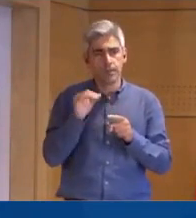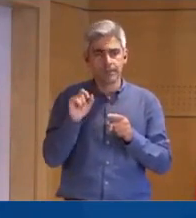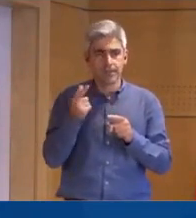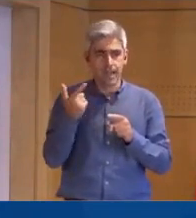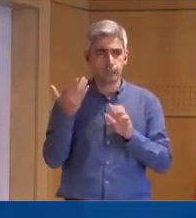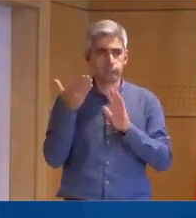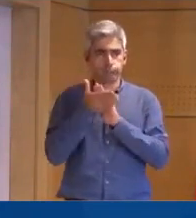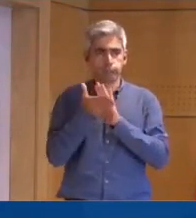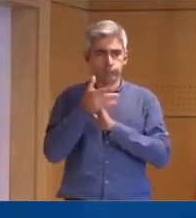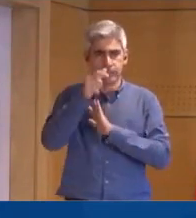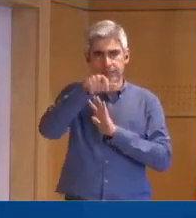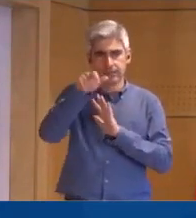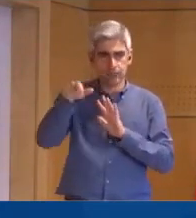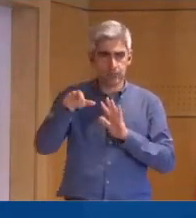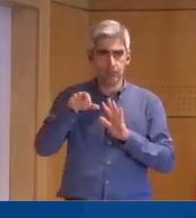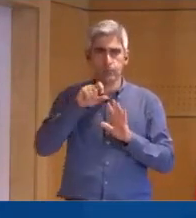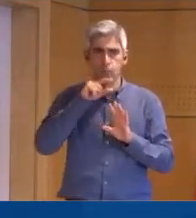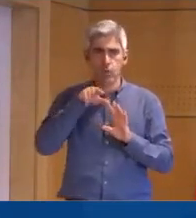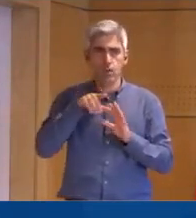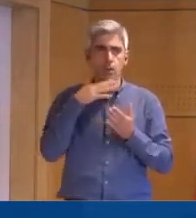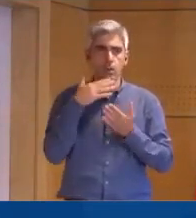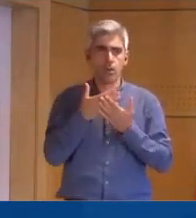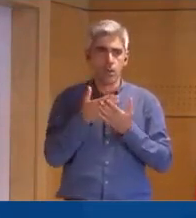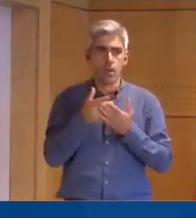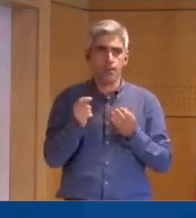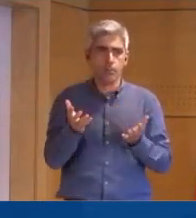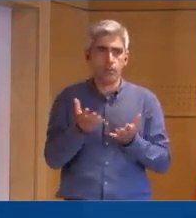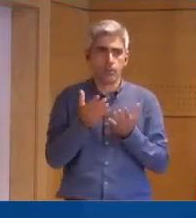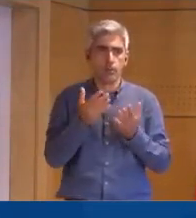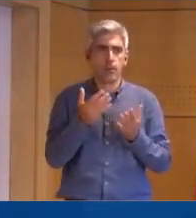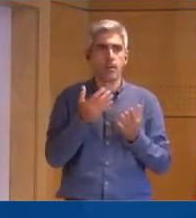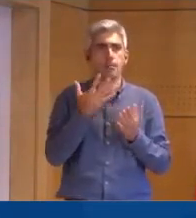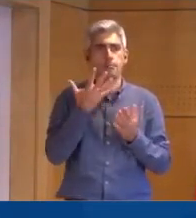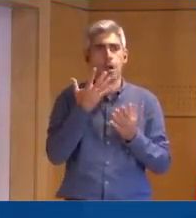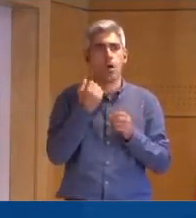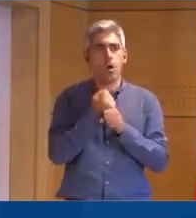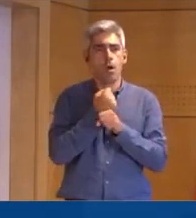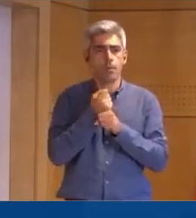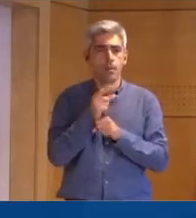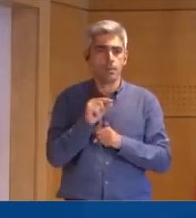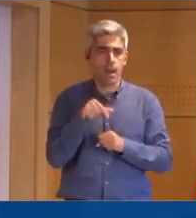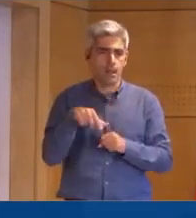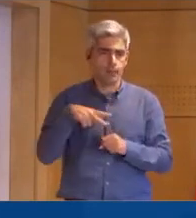o processo de entrada destes cidadãos, a medida não acaba por promover mão de obra barata em Portugal.